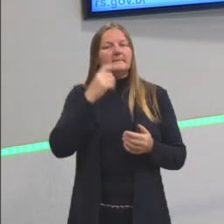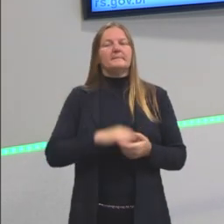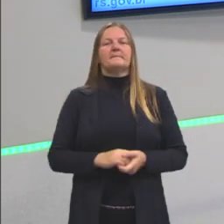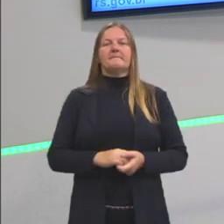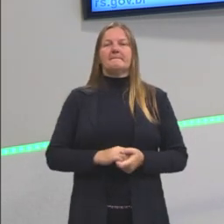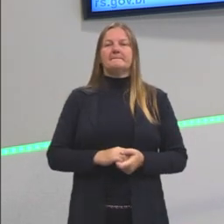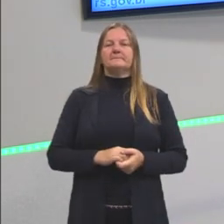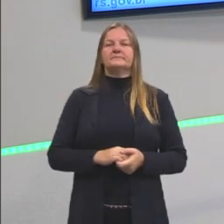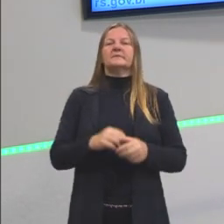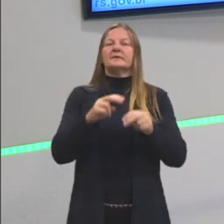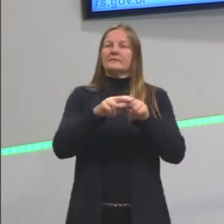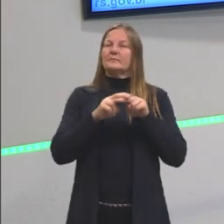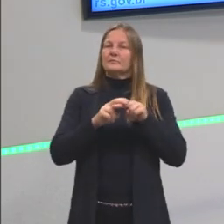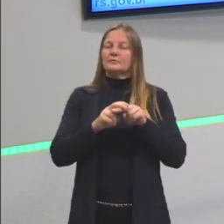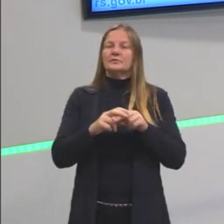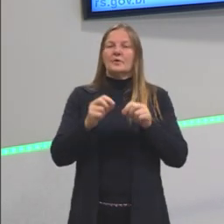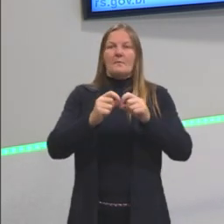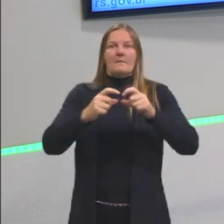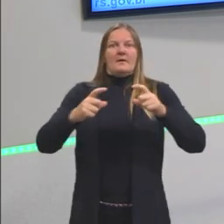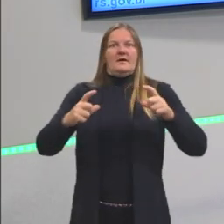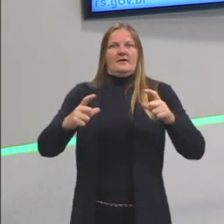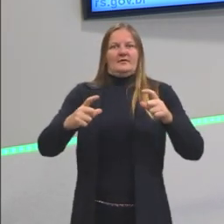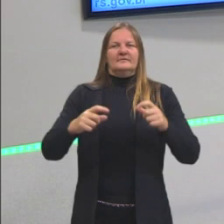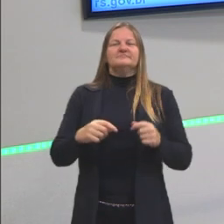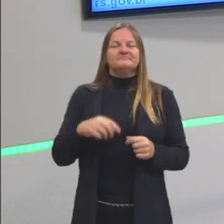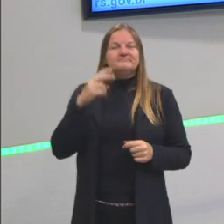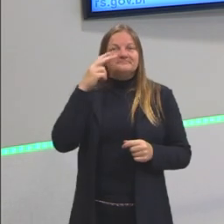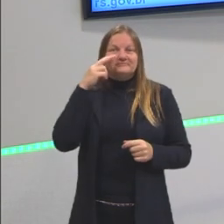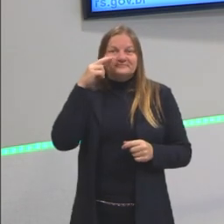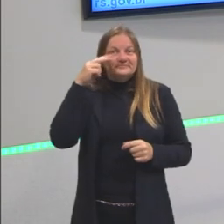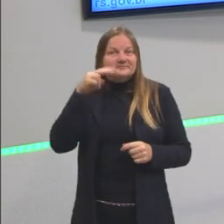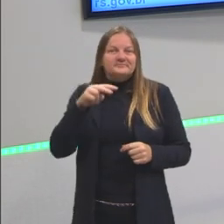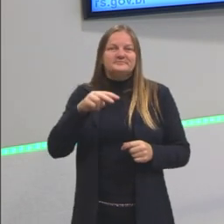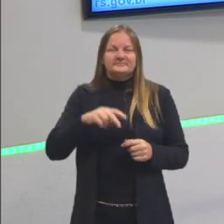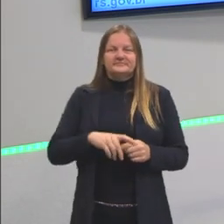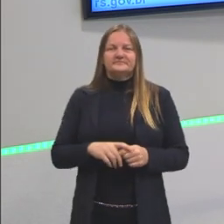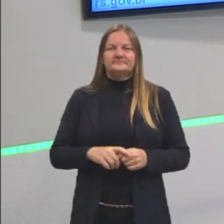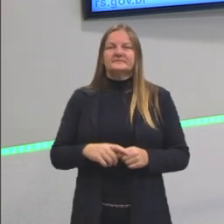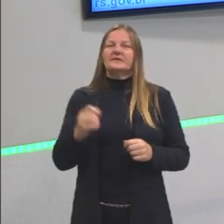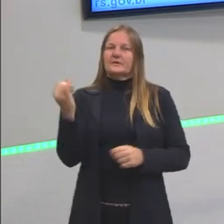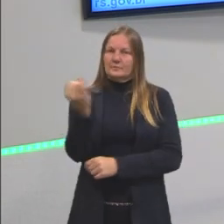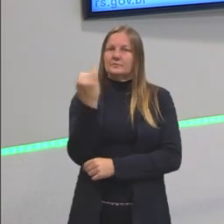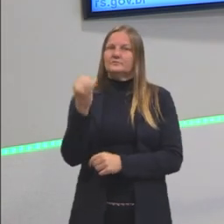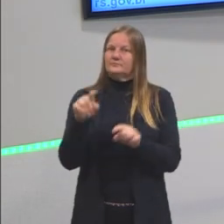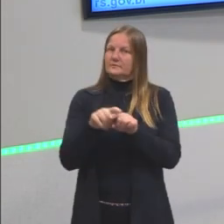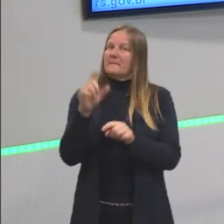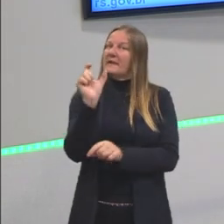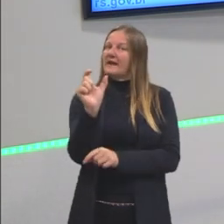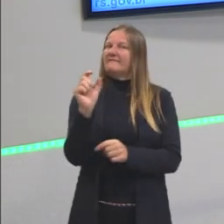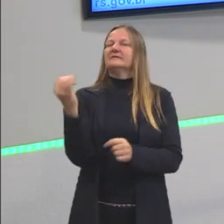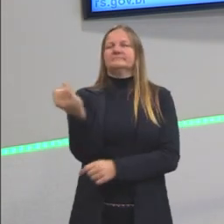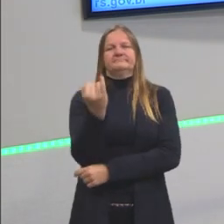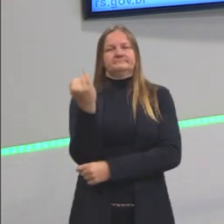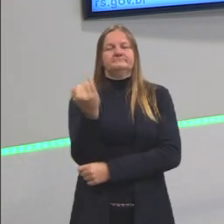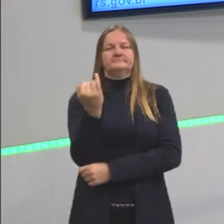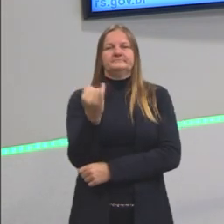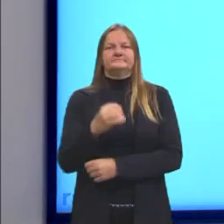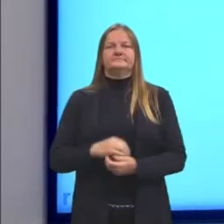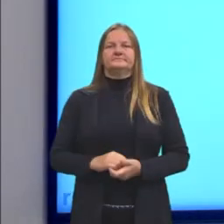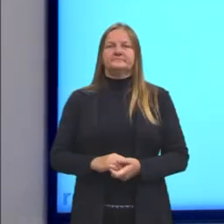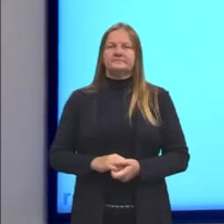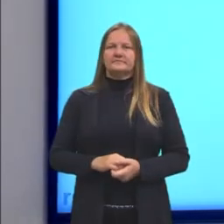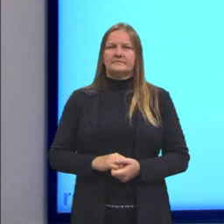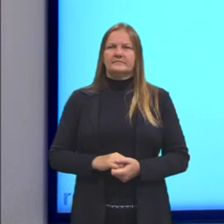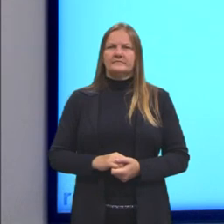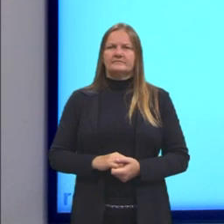Então, são coisas de dimensões maiores que a gente consegue observar. Então, é importante isso também. Aqui, a princípio, a